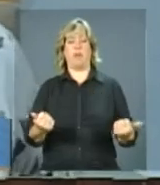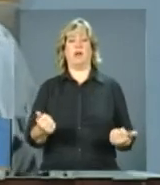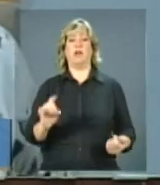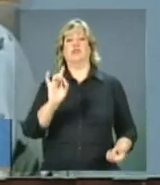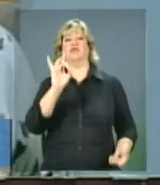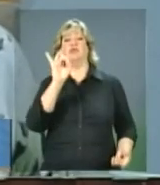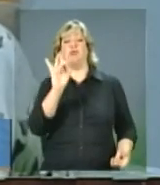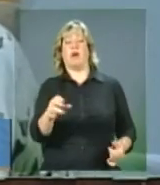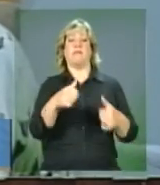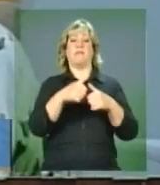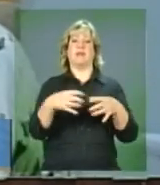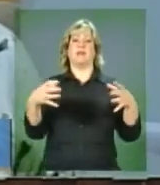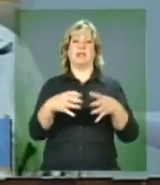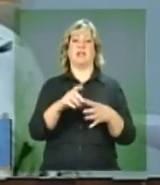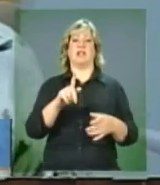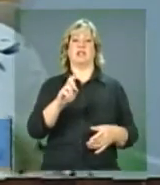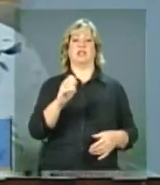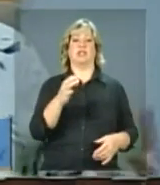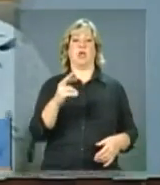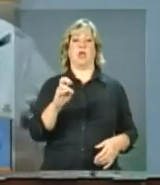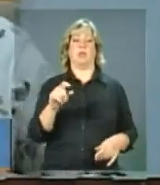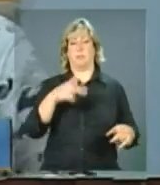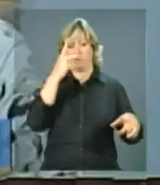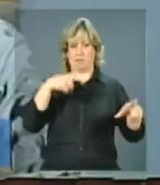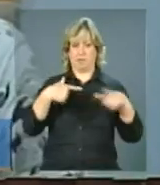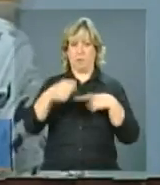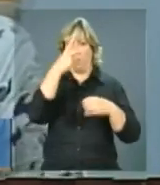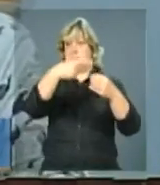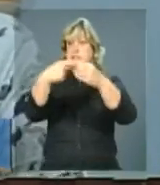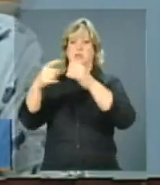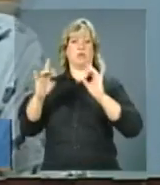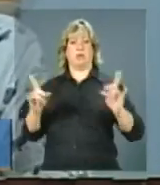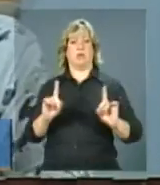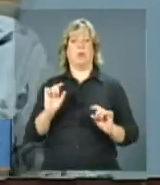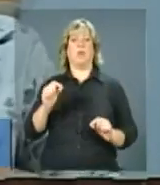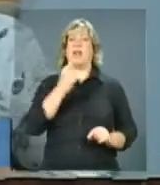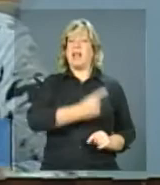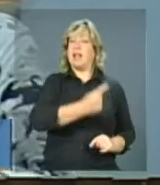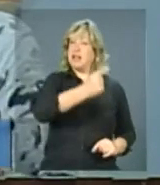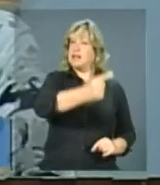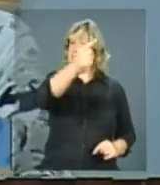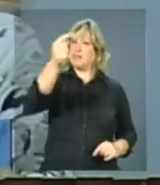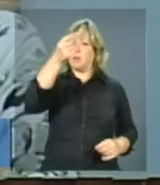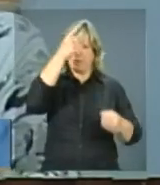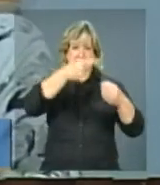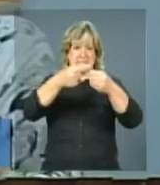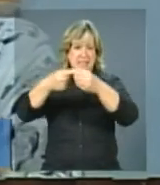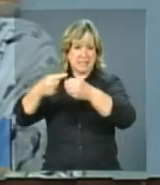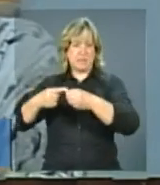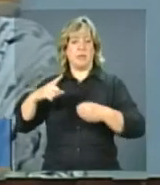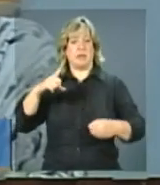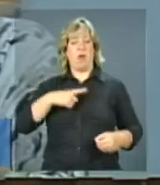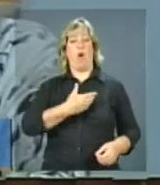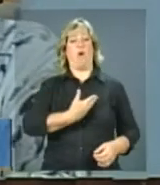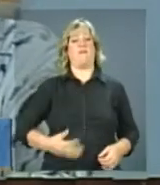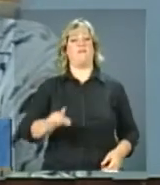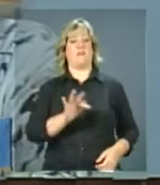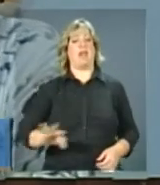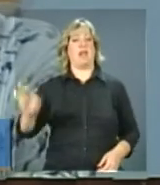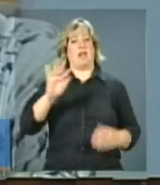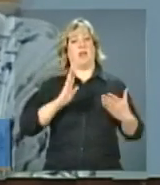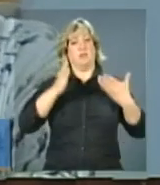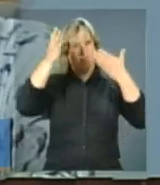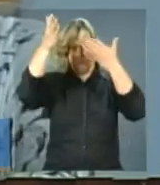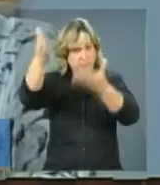somente entre os gestores municipais, dando o possível a gente pudesse, em cada município, ter os atores do governo federal, dos estados,